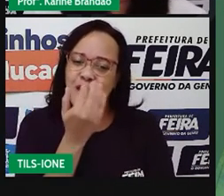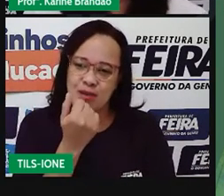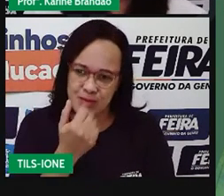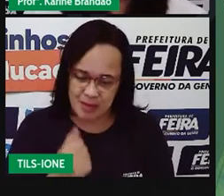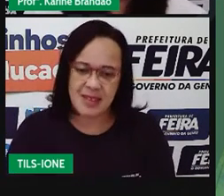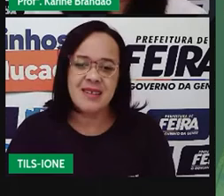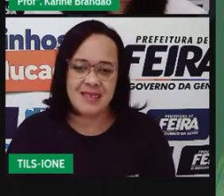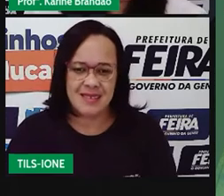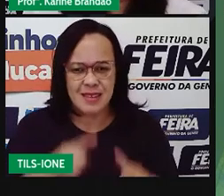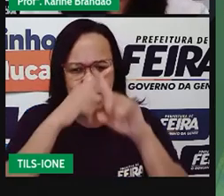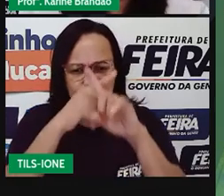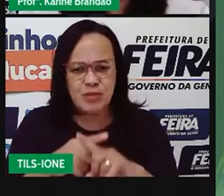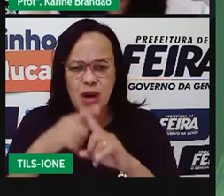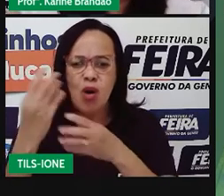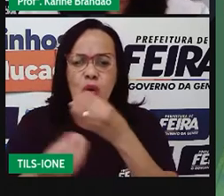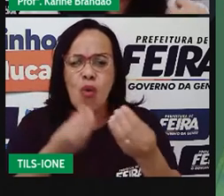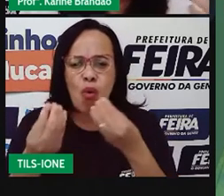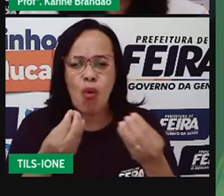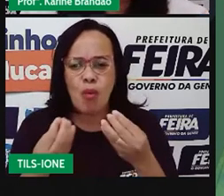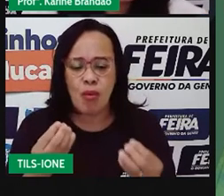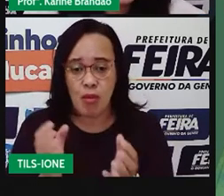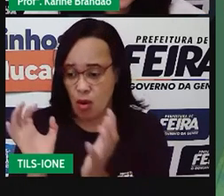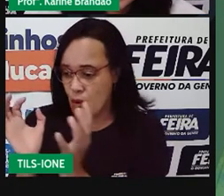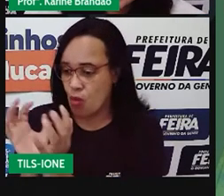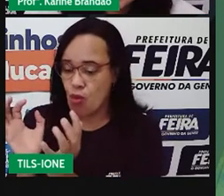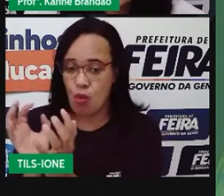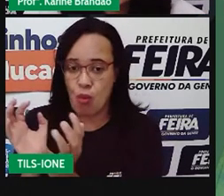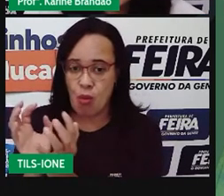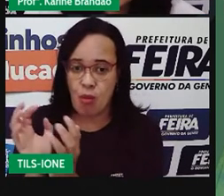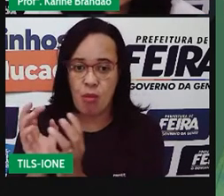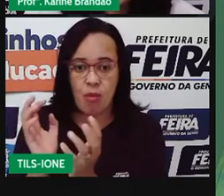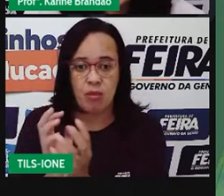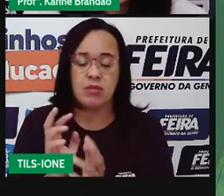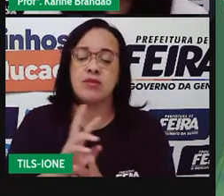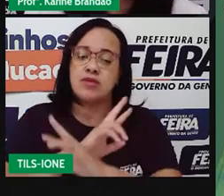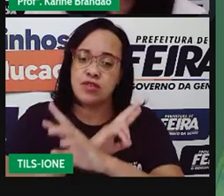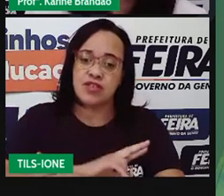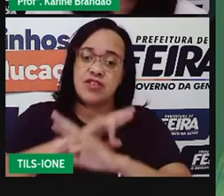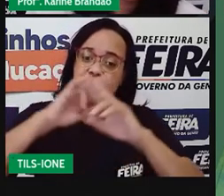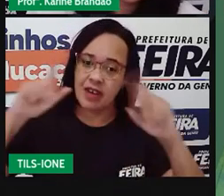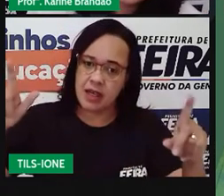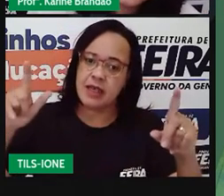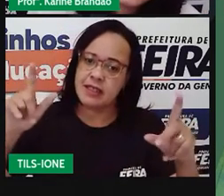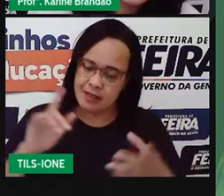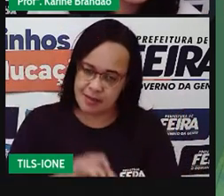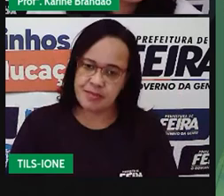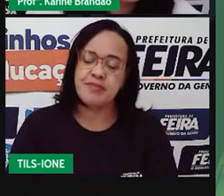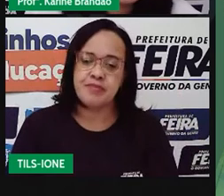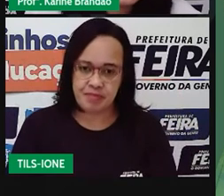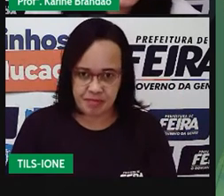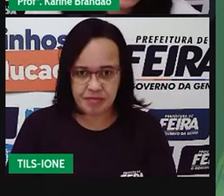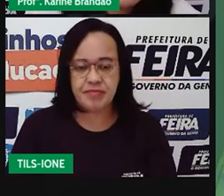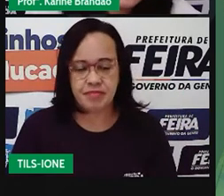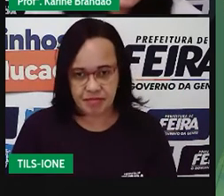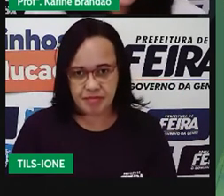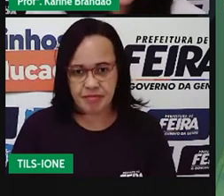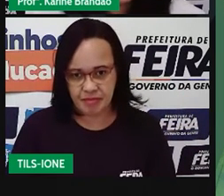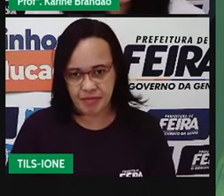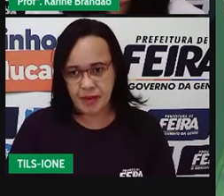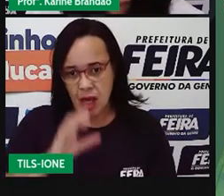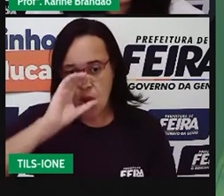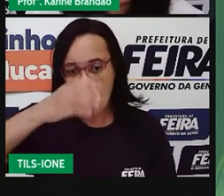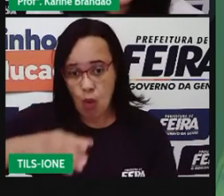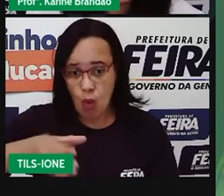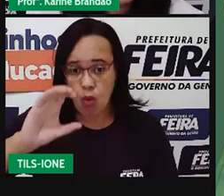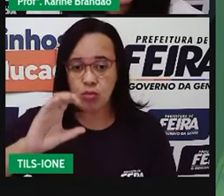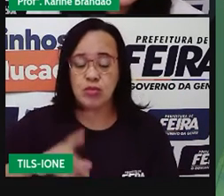essa competição entre espécies diferentes, tá bom? É diferente daquela competição que a gente viu dos lobos, que